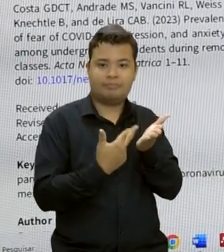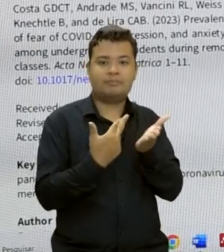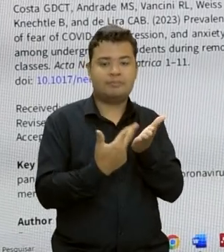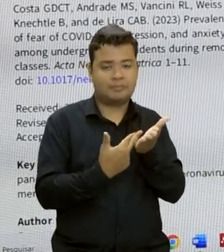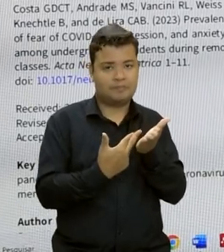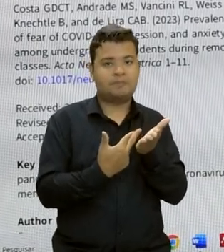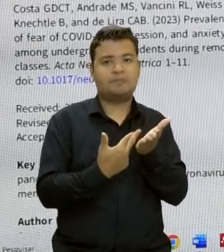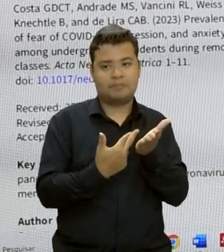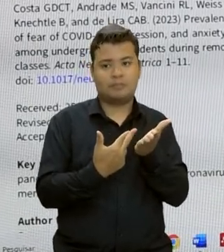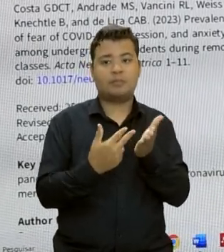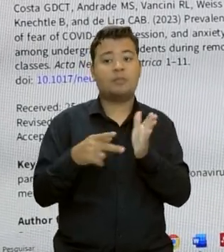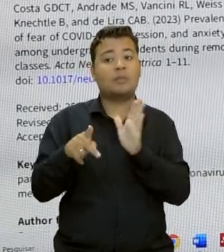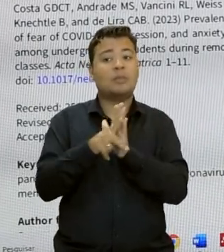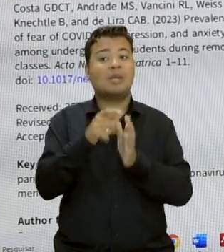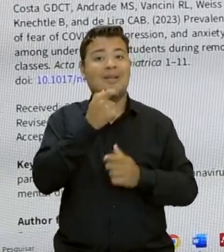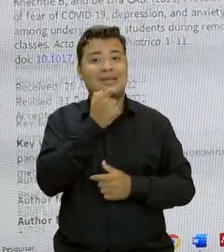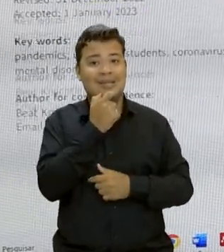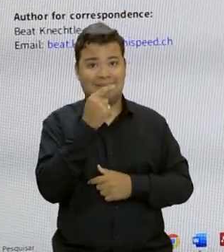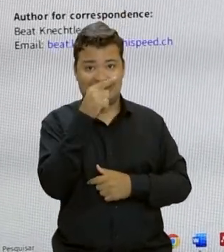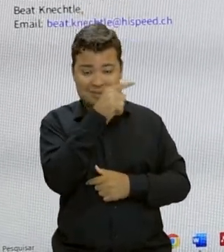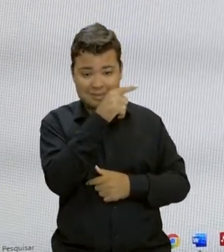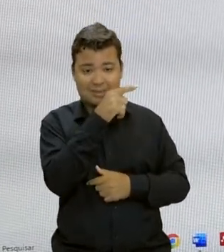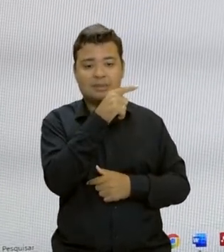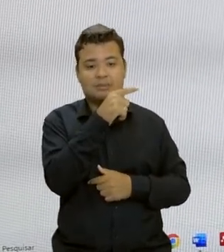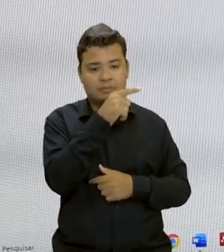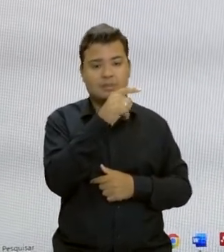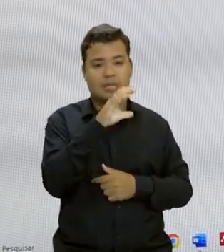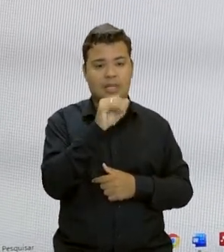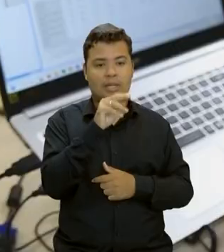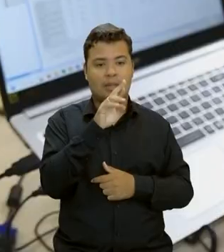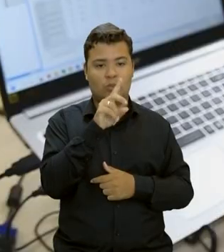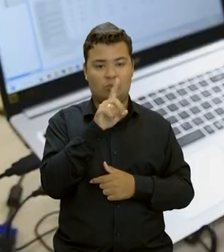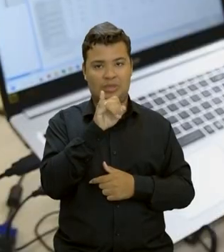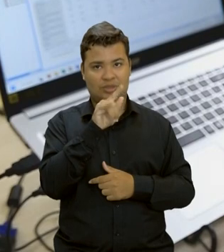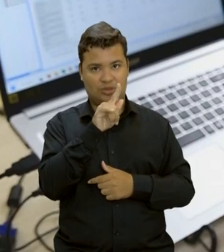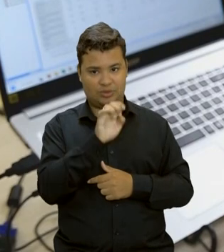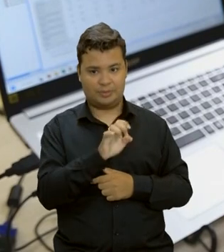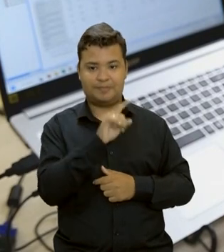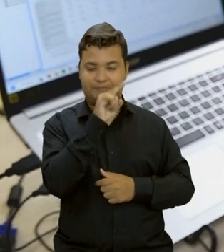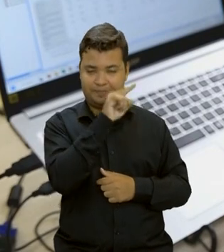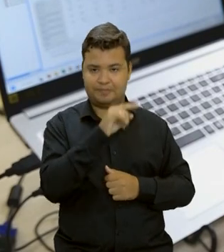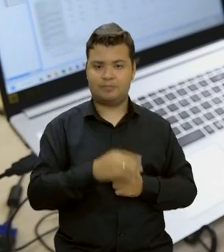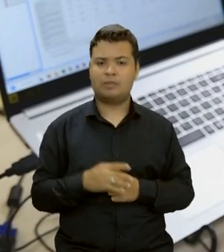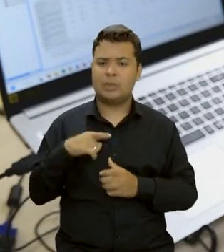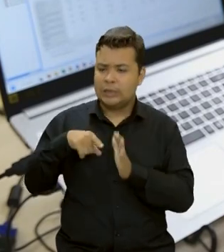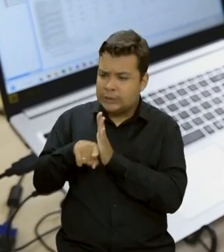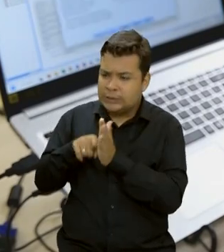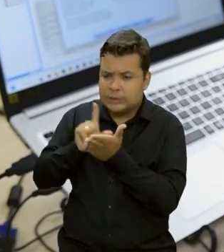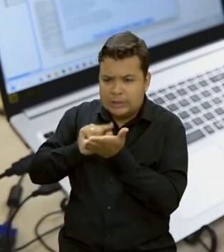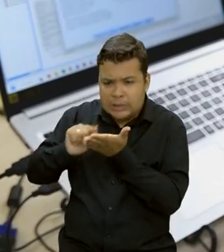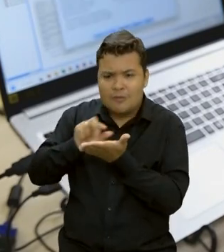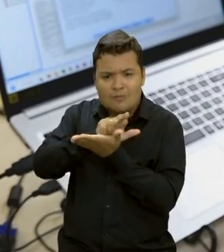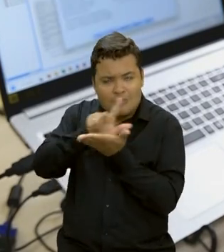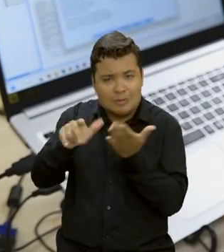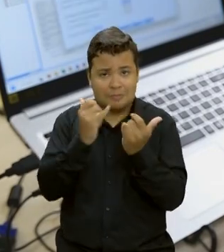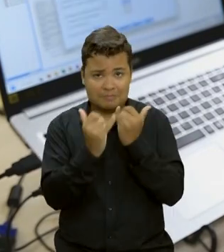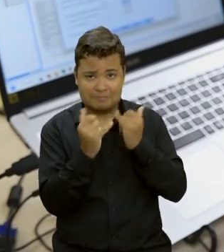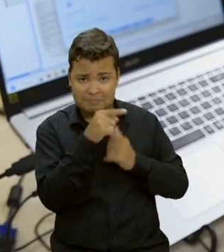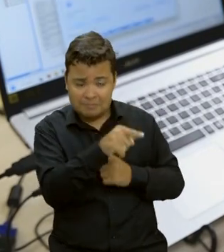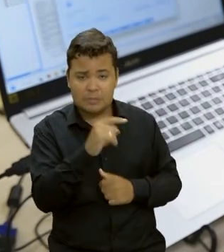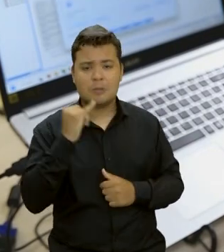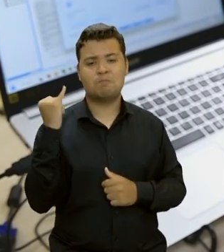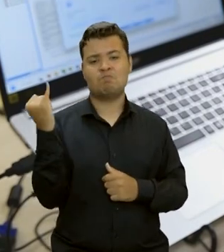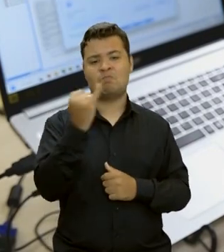científica britânica da Universidade de Cambridge. Estudos como esse são ferramentas essenciais para